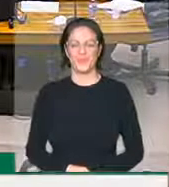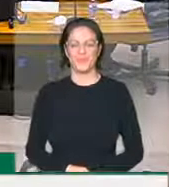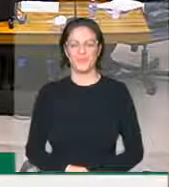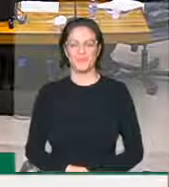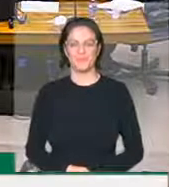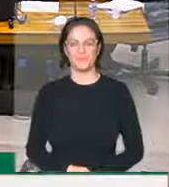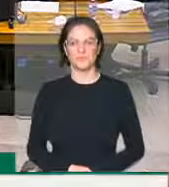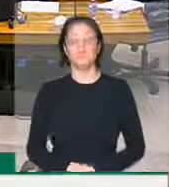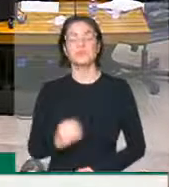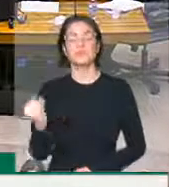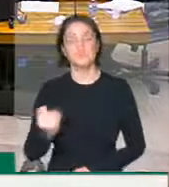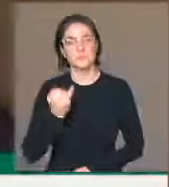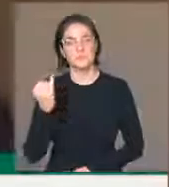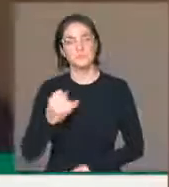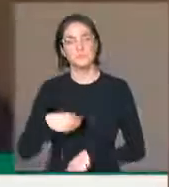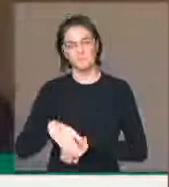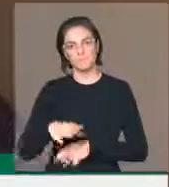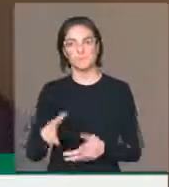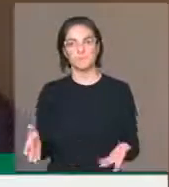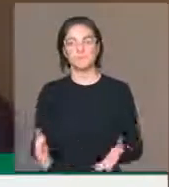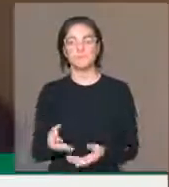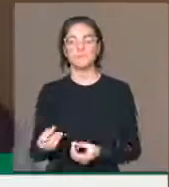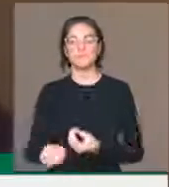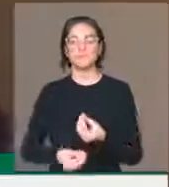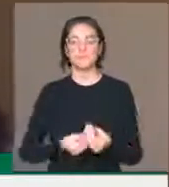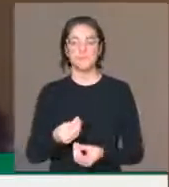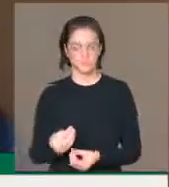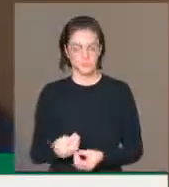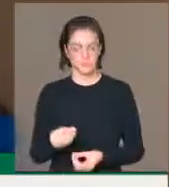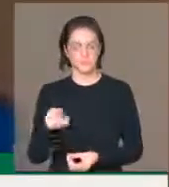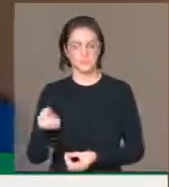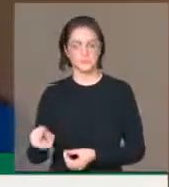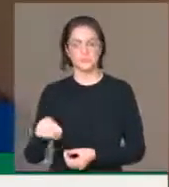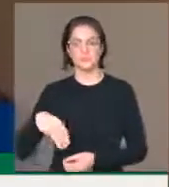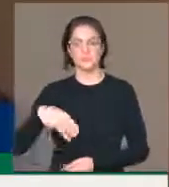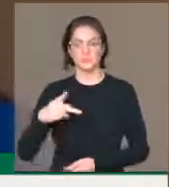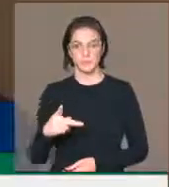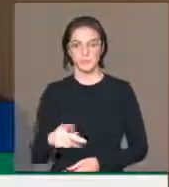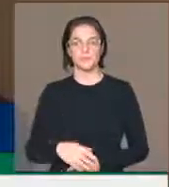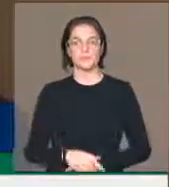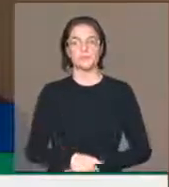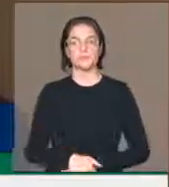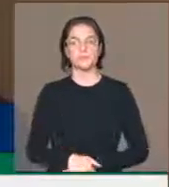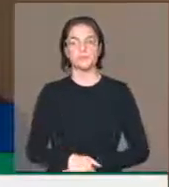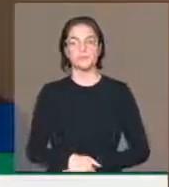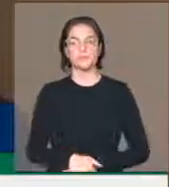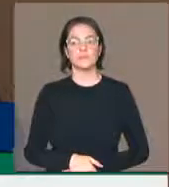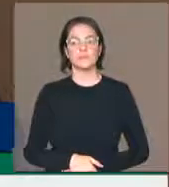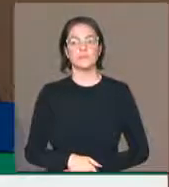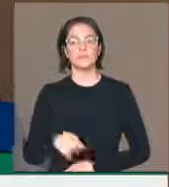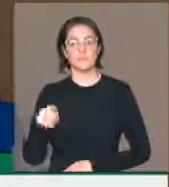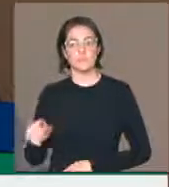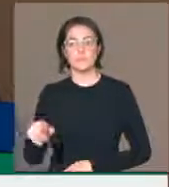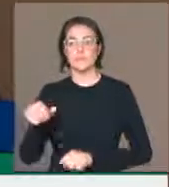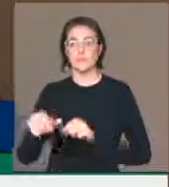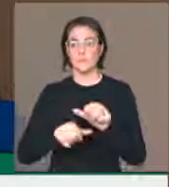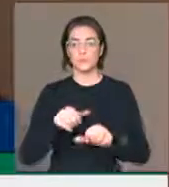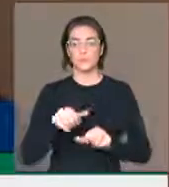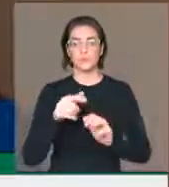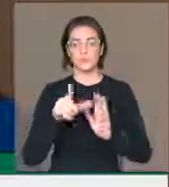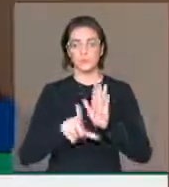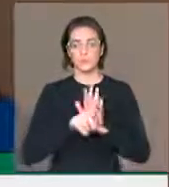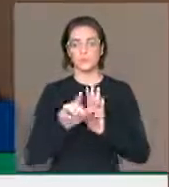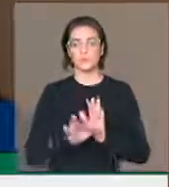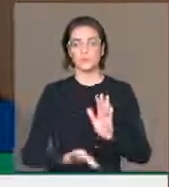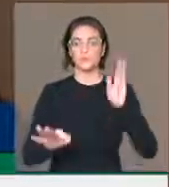Eu acho que é importante fazer alguns registros aqui sobre o escopo dessa MP, Sr. Presidente. Ela altera a Lei Federal nº 9